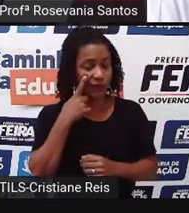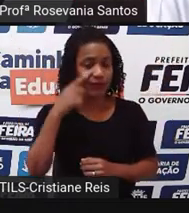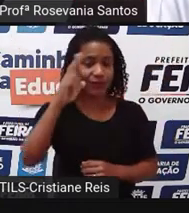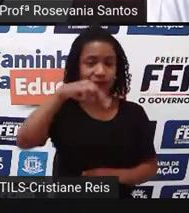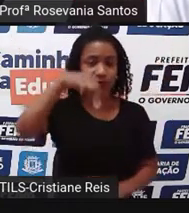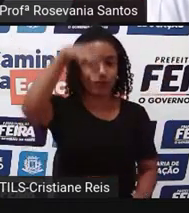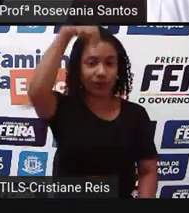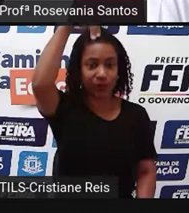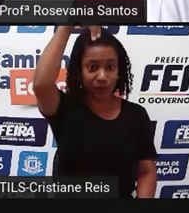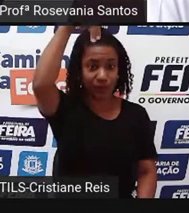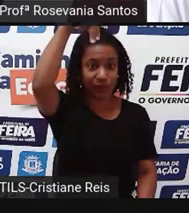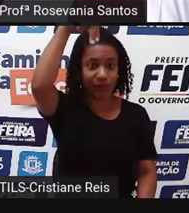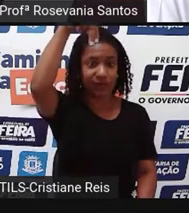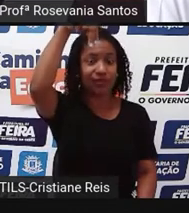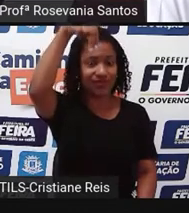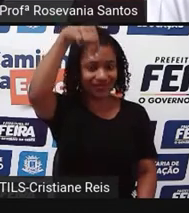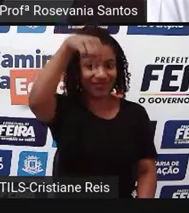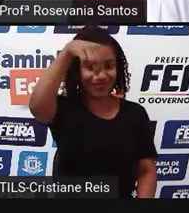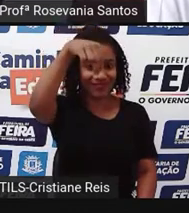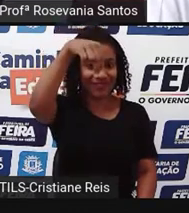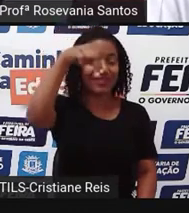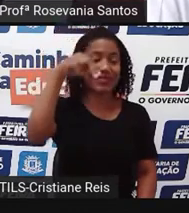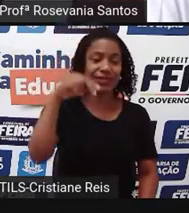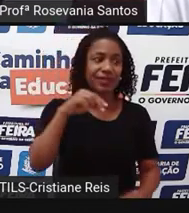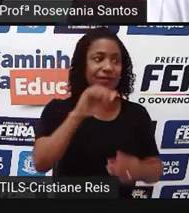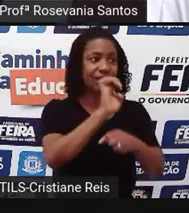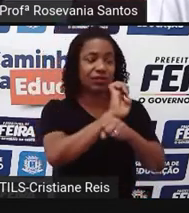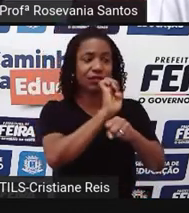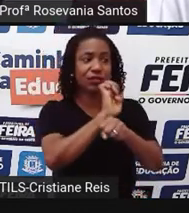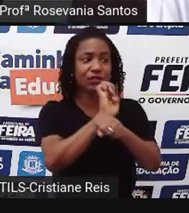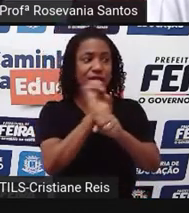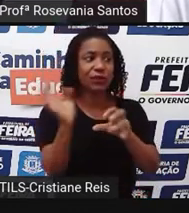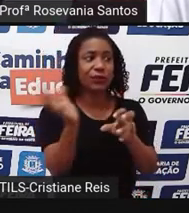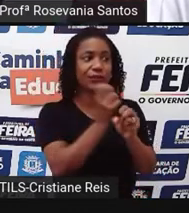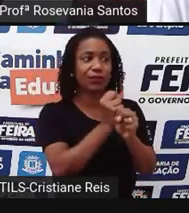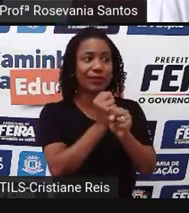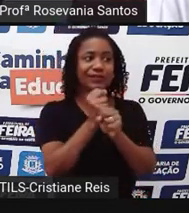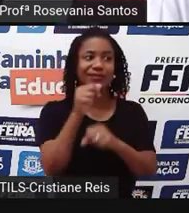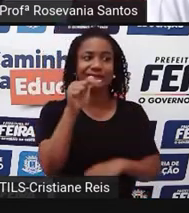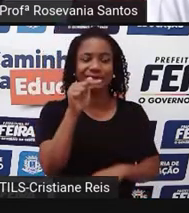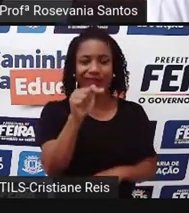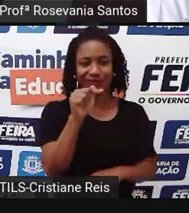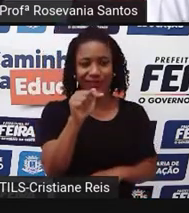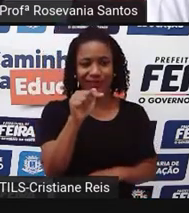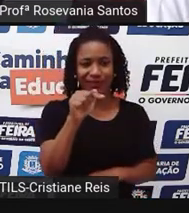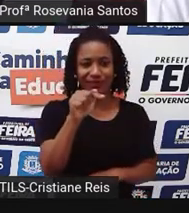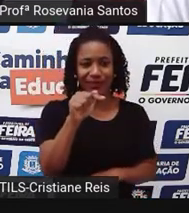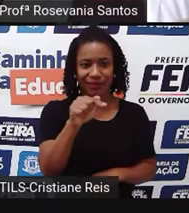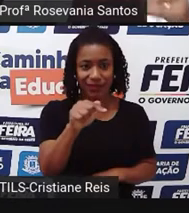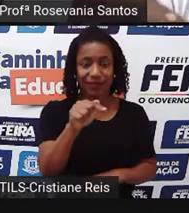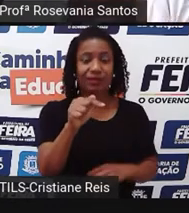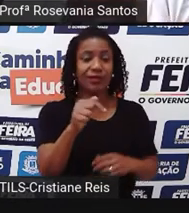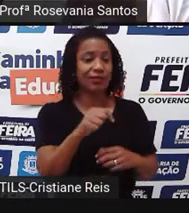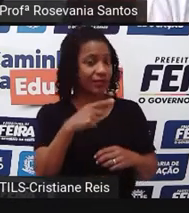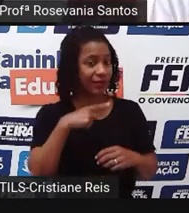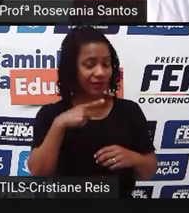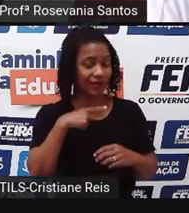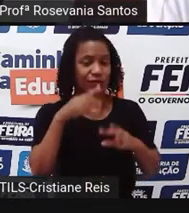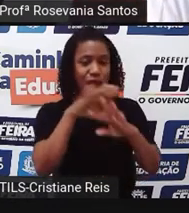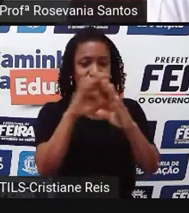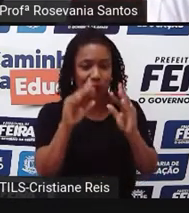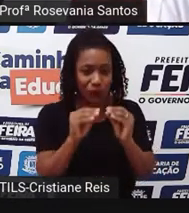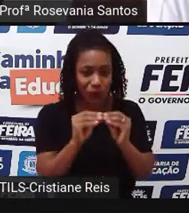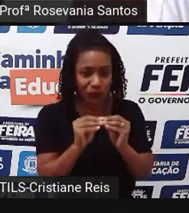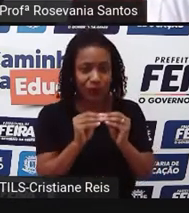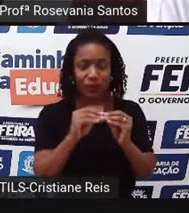com esses sete estados, vocês estão percebendo aí. A característica principal delas aí, eu não quero muito me ateia agora, porque a gente vai falar